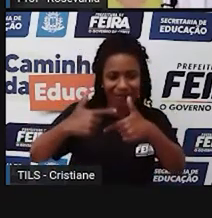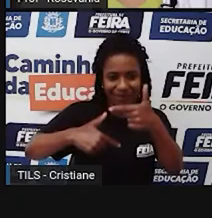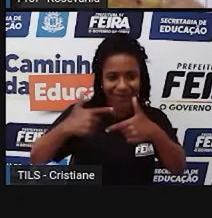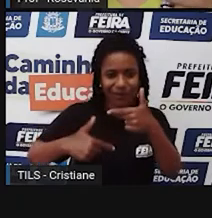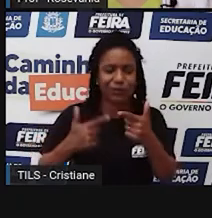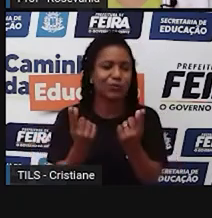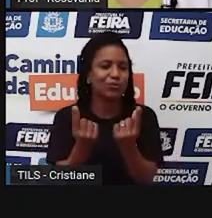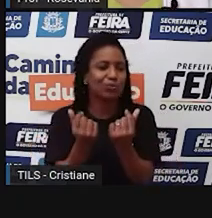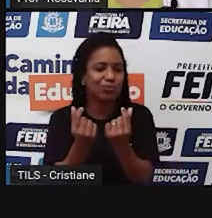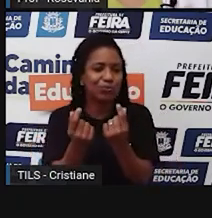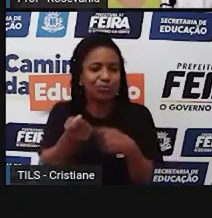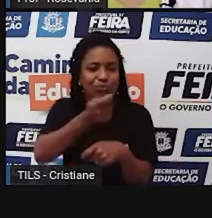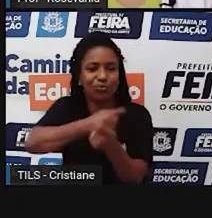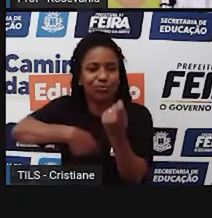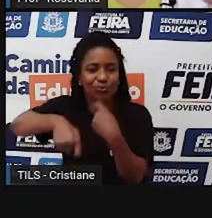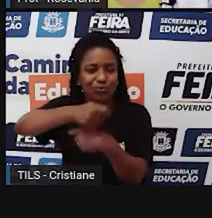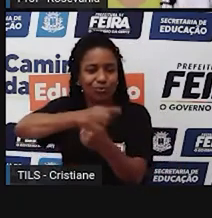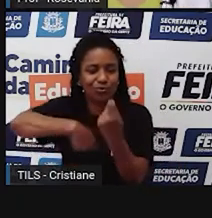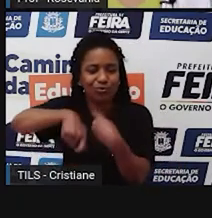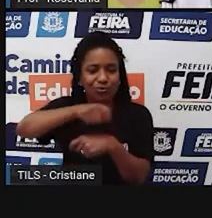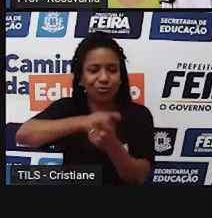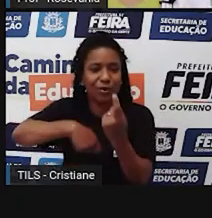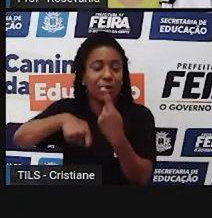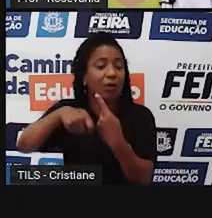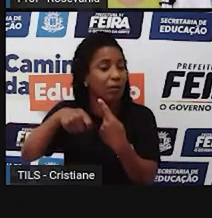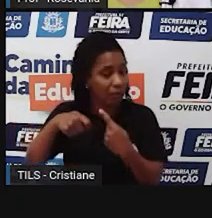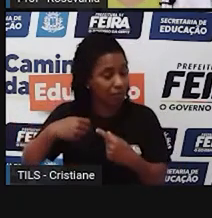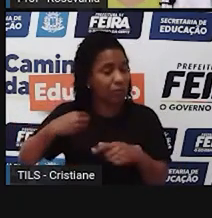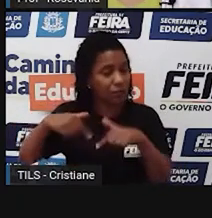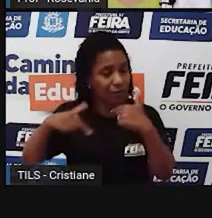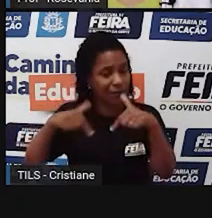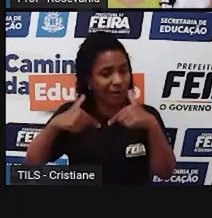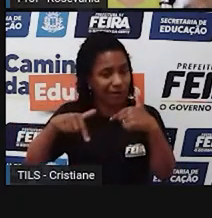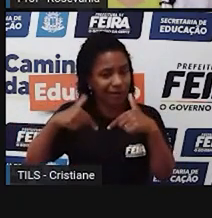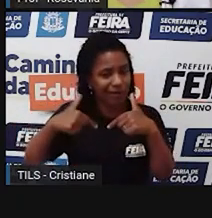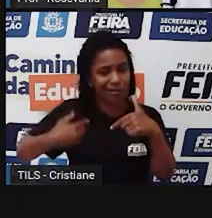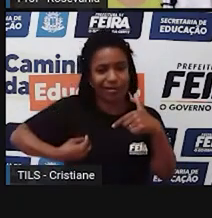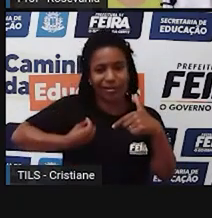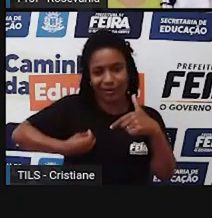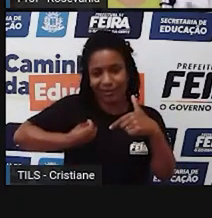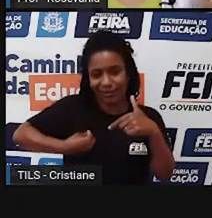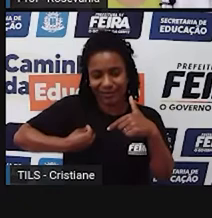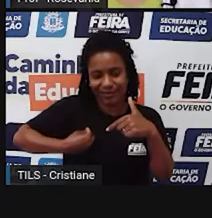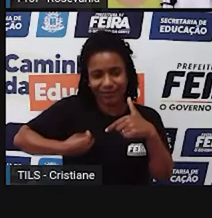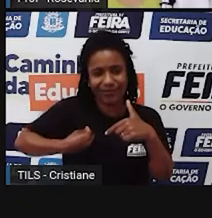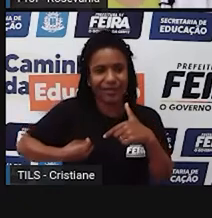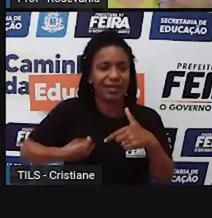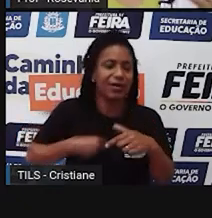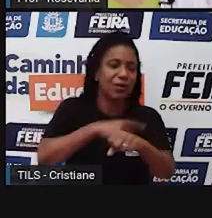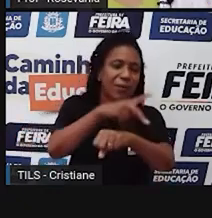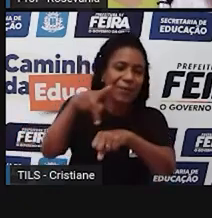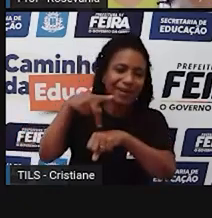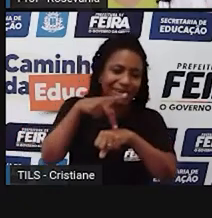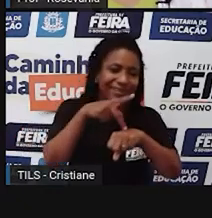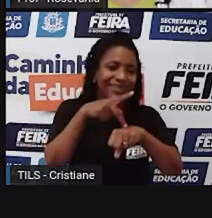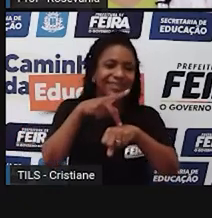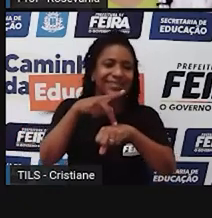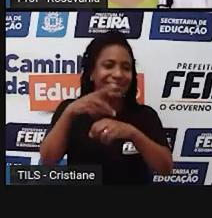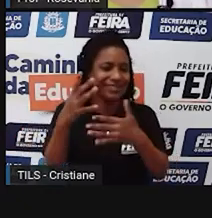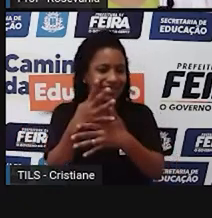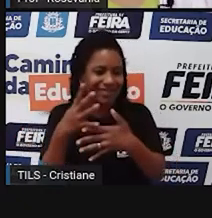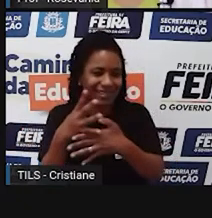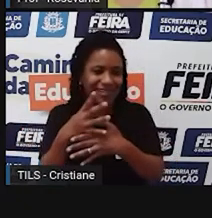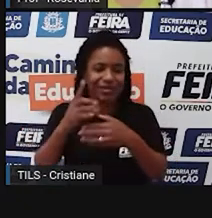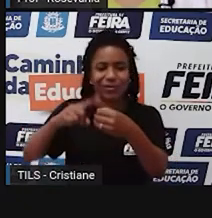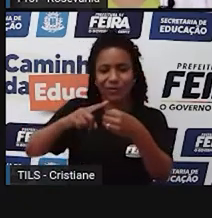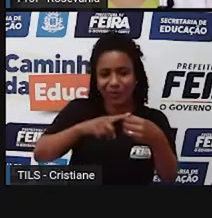ela mantém, bora dizer assim, né? Um país, a cidade, um município, num lugar onde